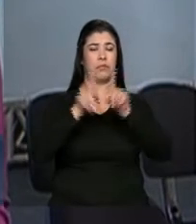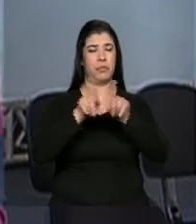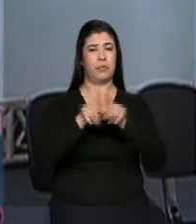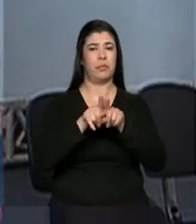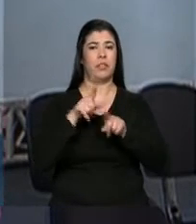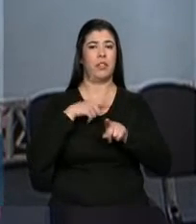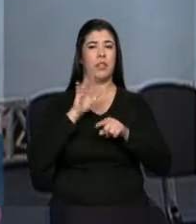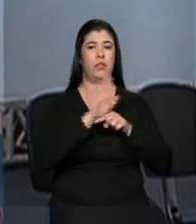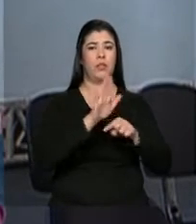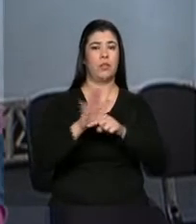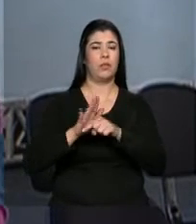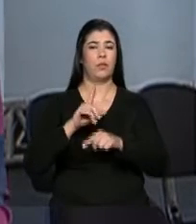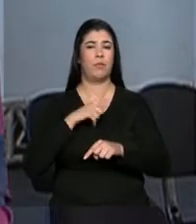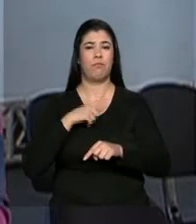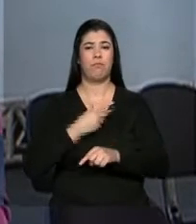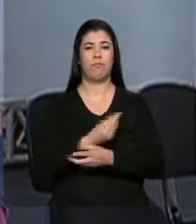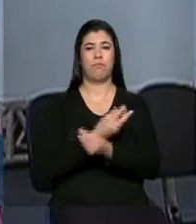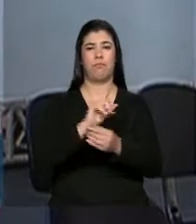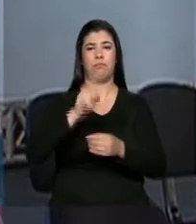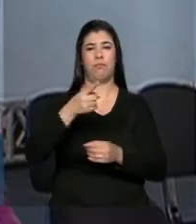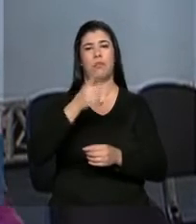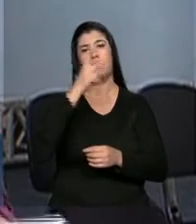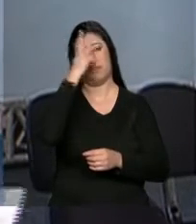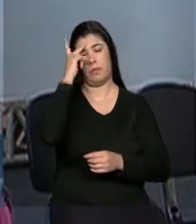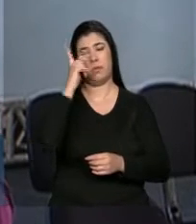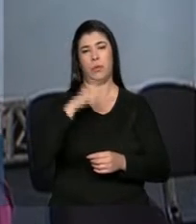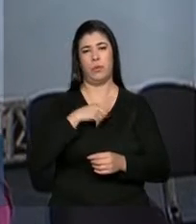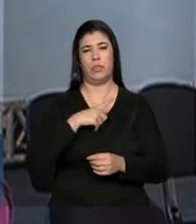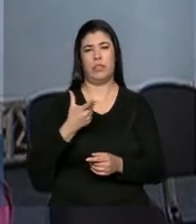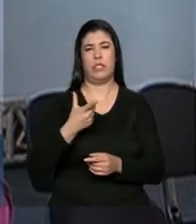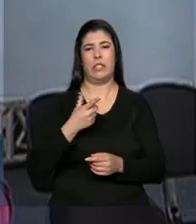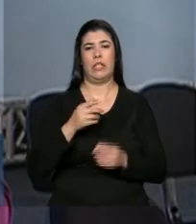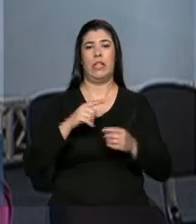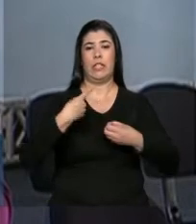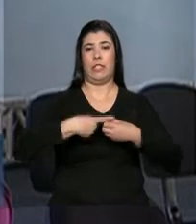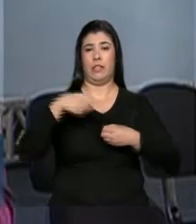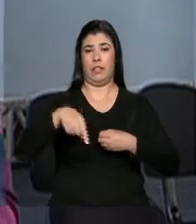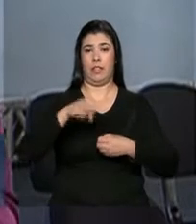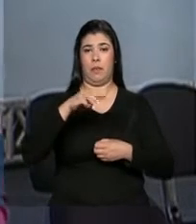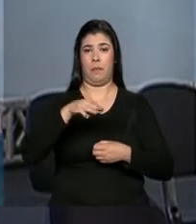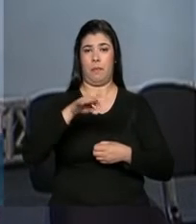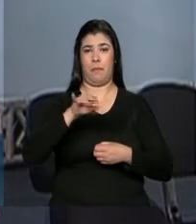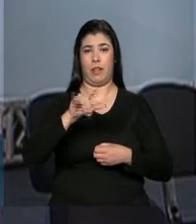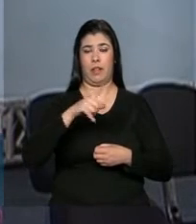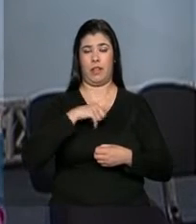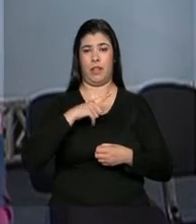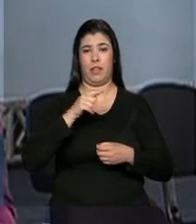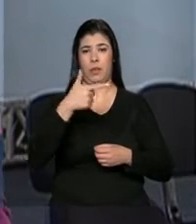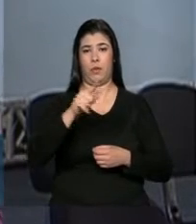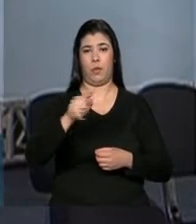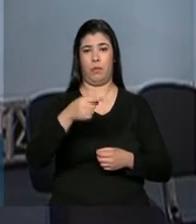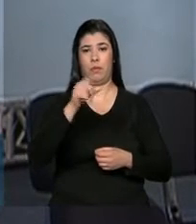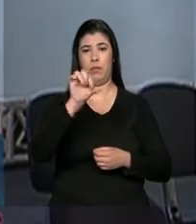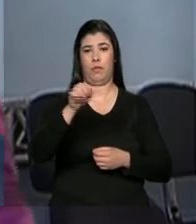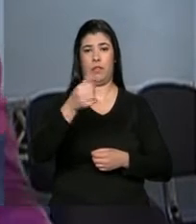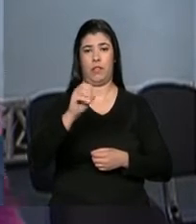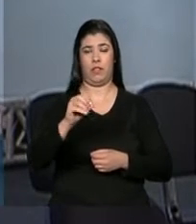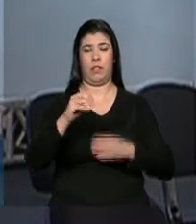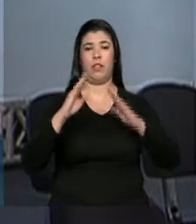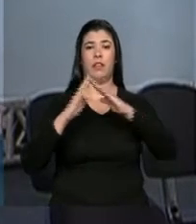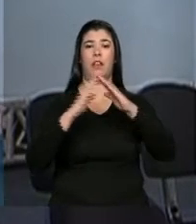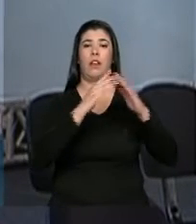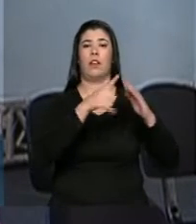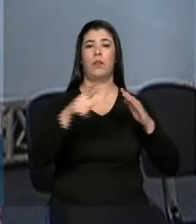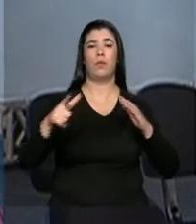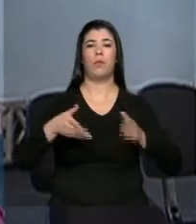mil pessoas. Em Maricá, até hoje, já haviam sido entregues 2.910 unidades de outras